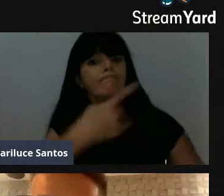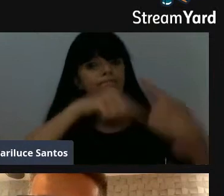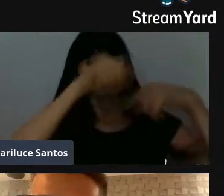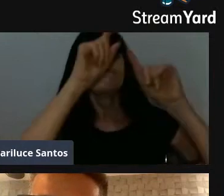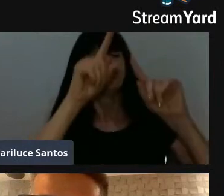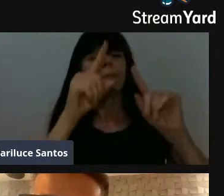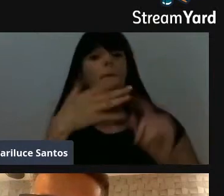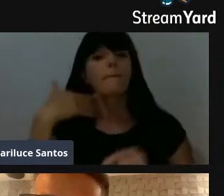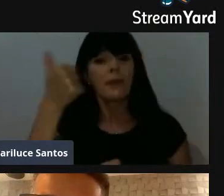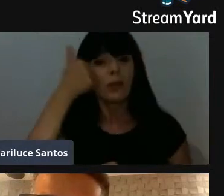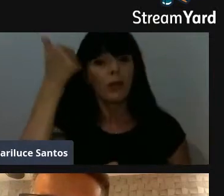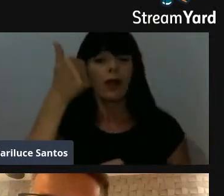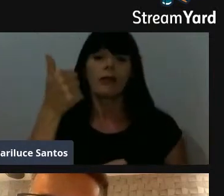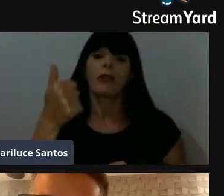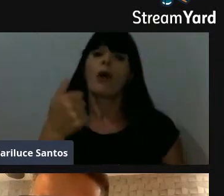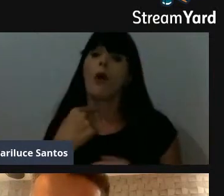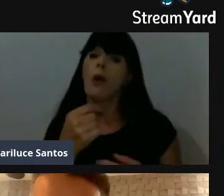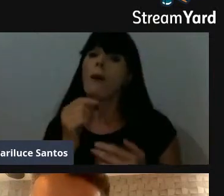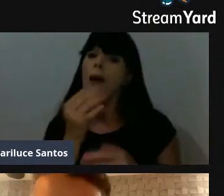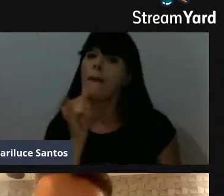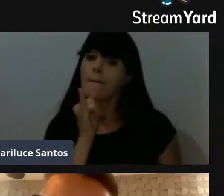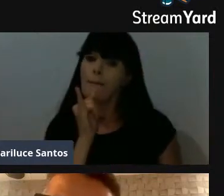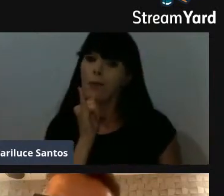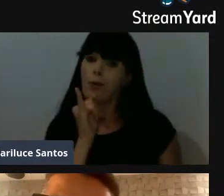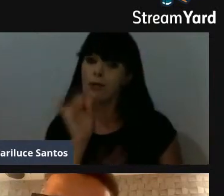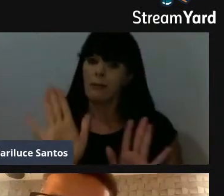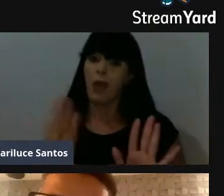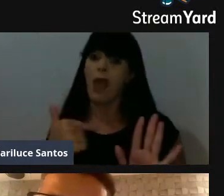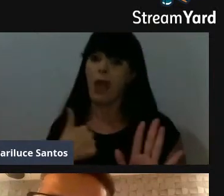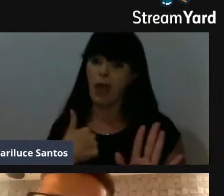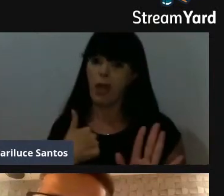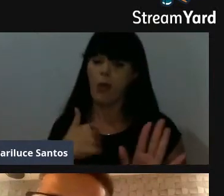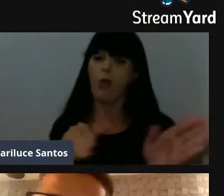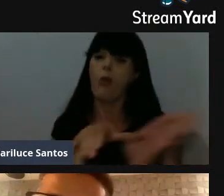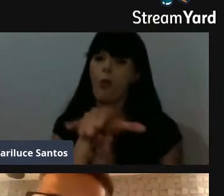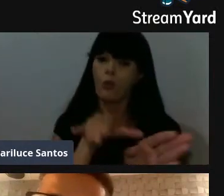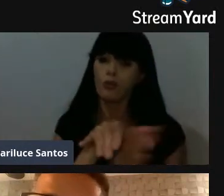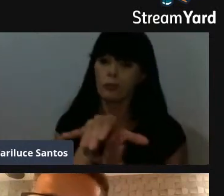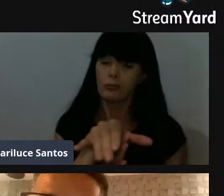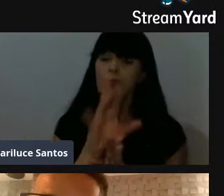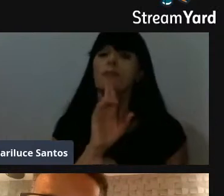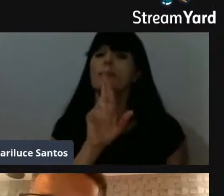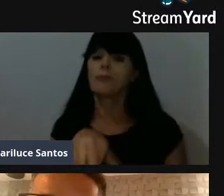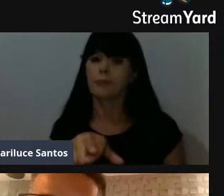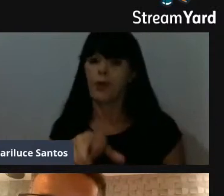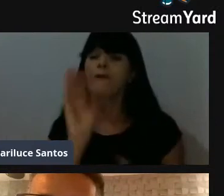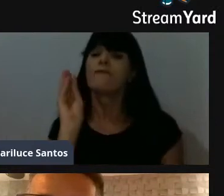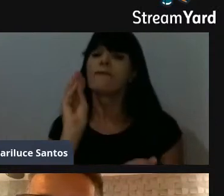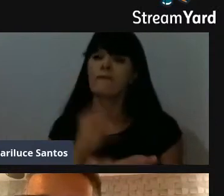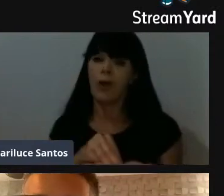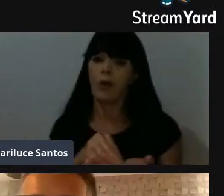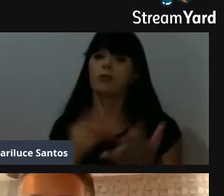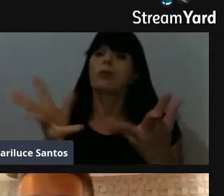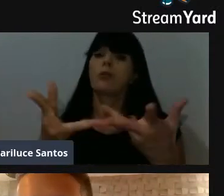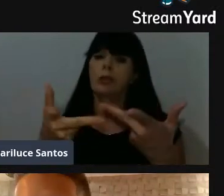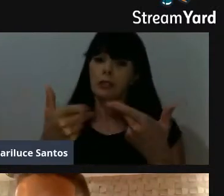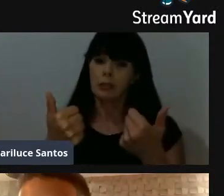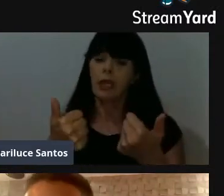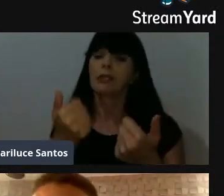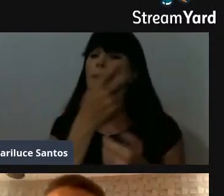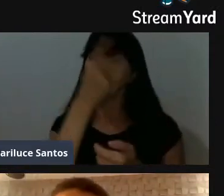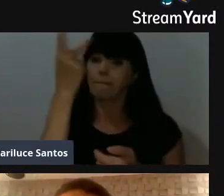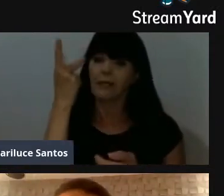eu deixaria a minha palavra aí, a minha, a minha resposta nesse sentido, né, a falta de capacitação, né, do,